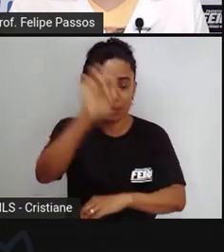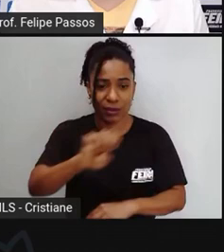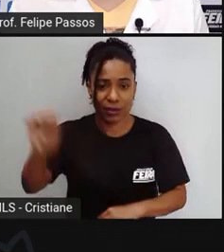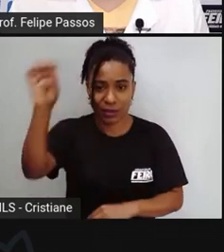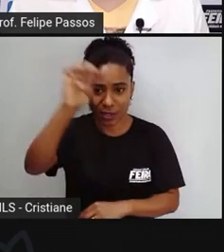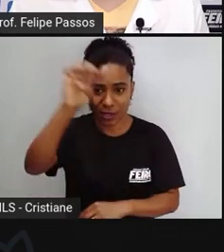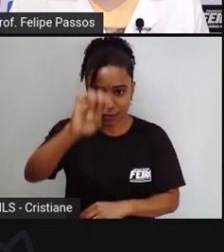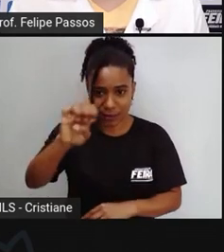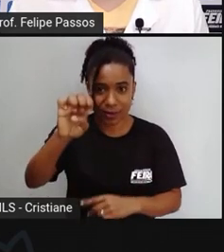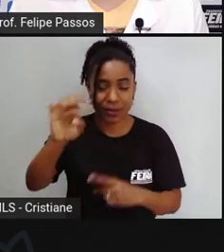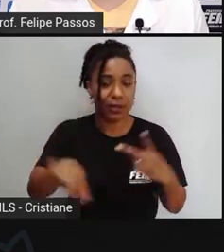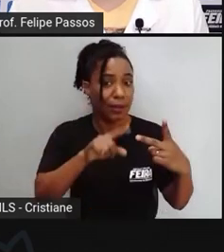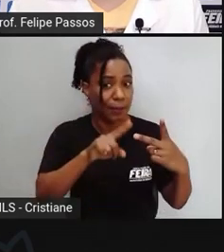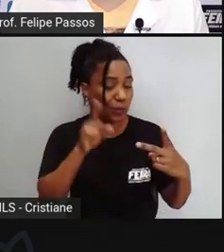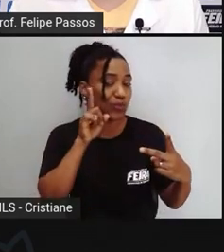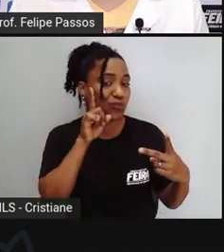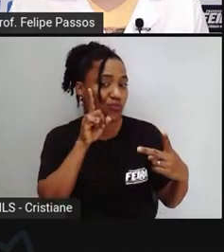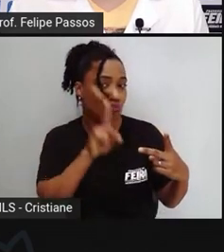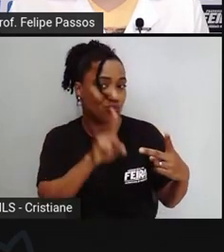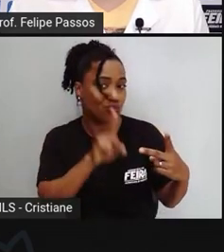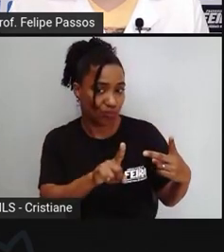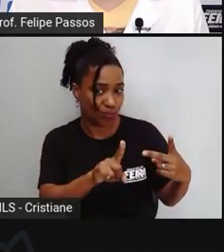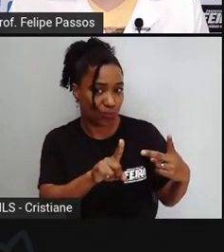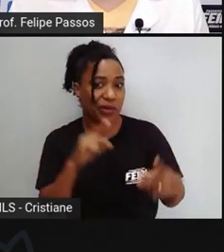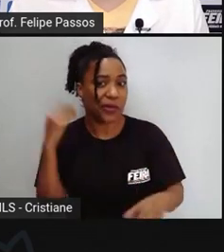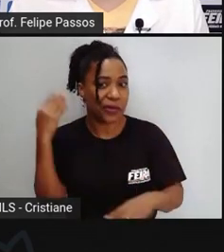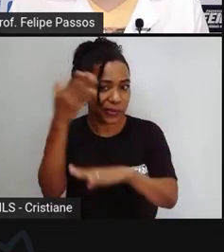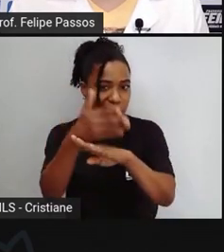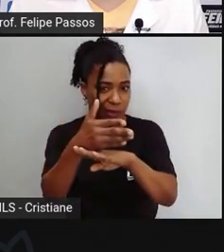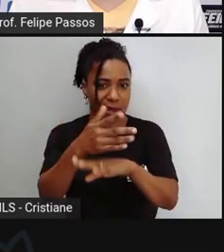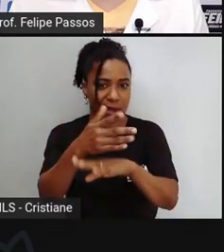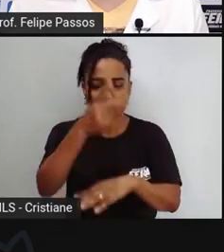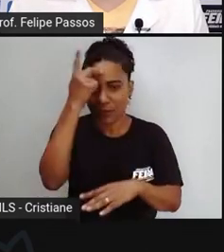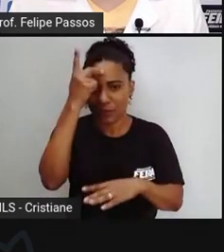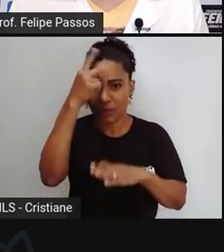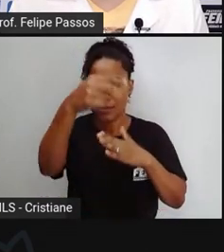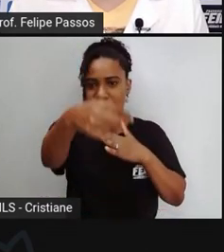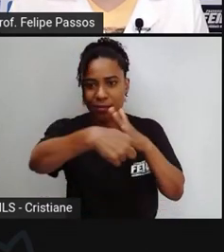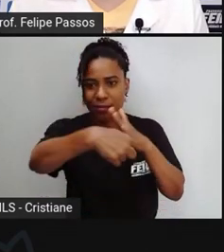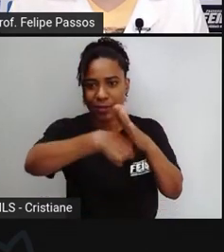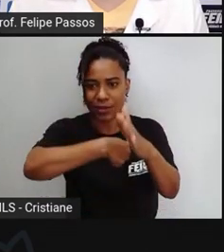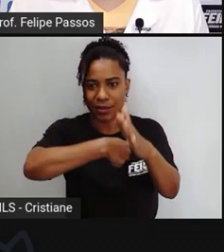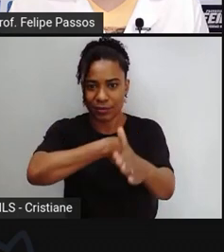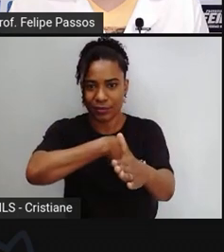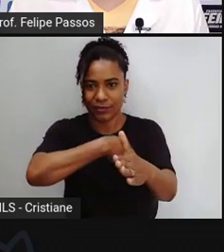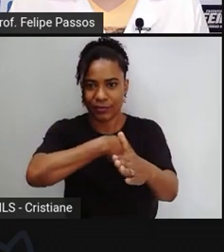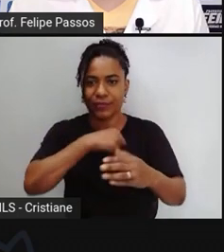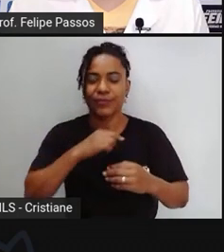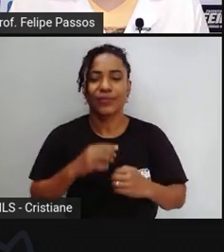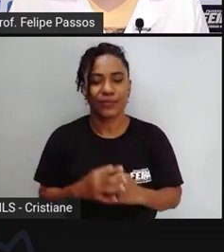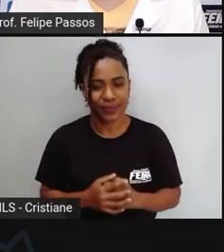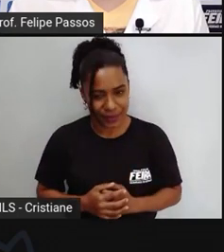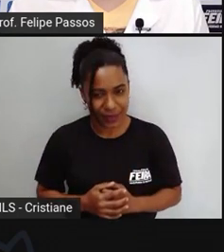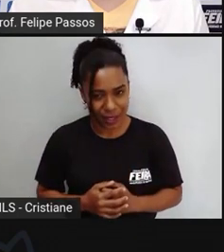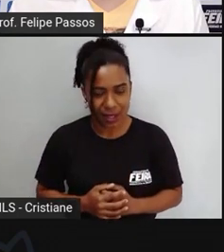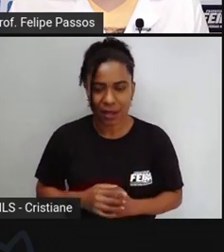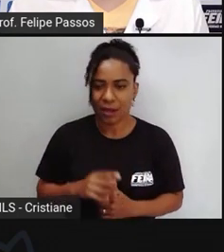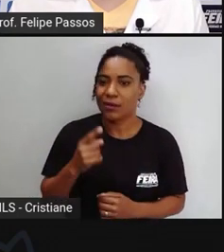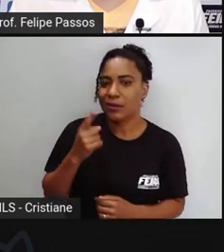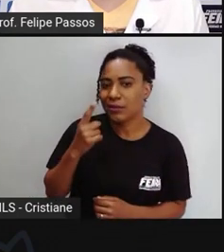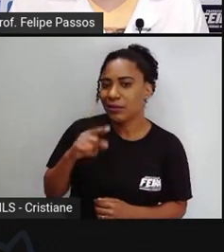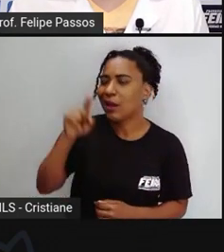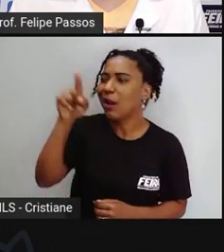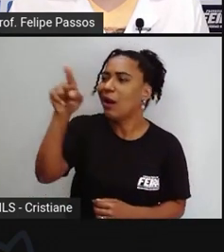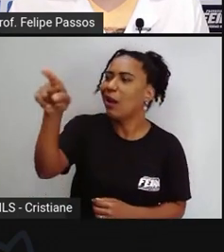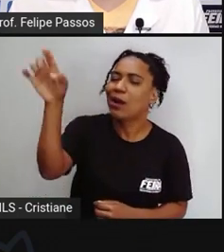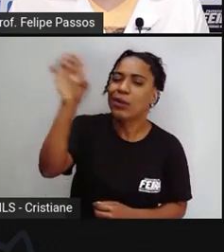Unidos e uma vez uma pessoa me perguntou o que você viu de diferente lá